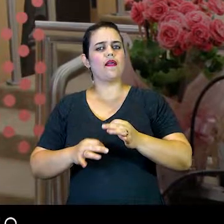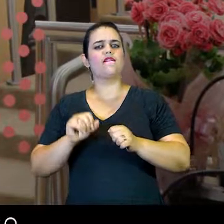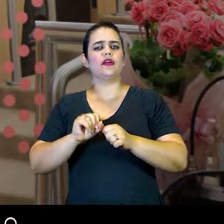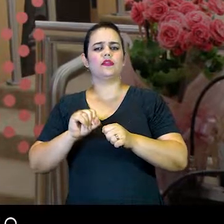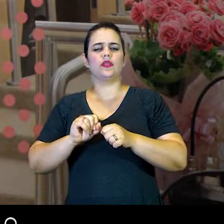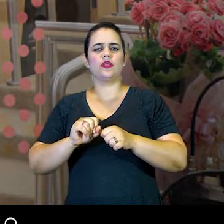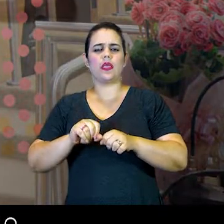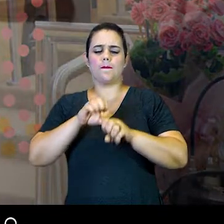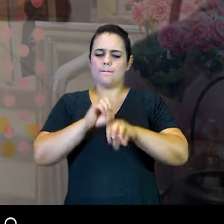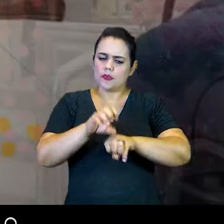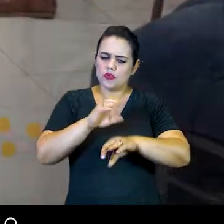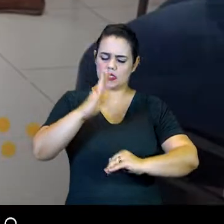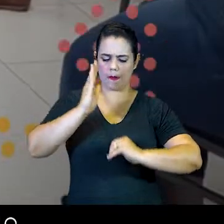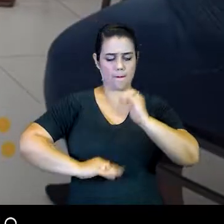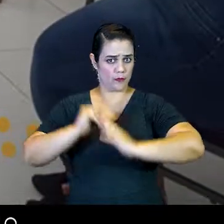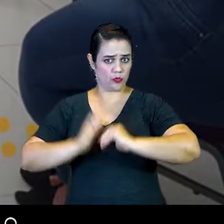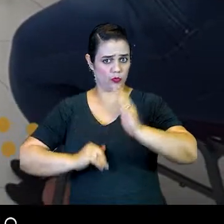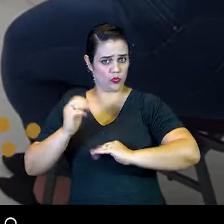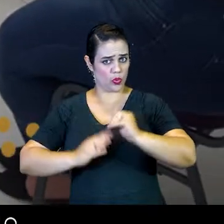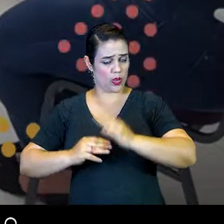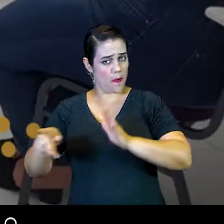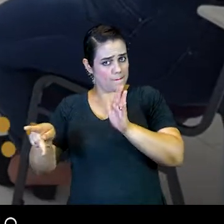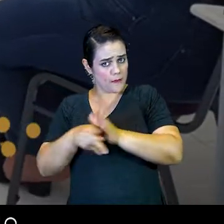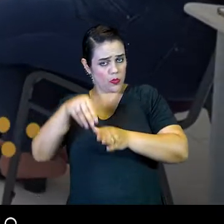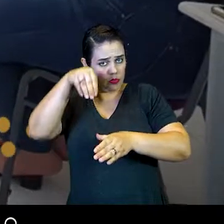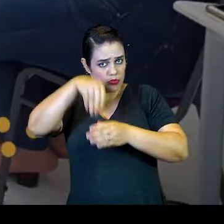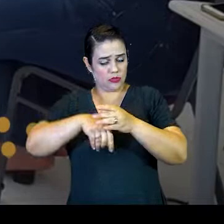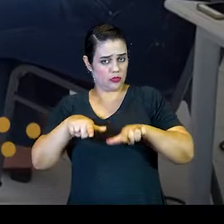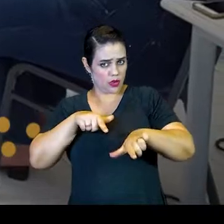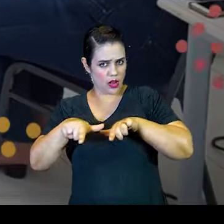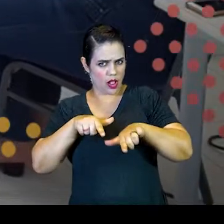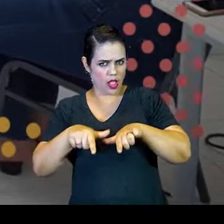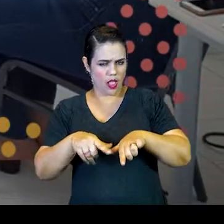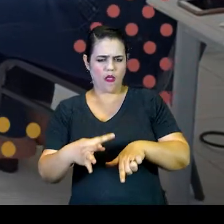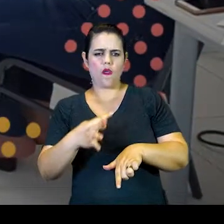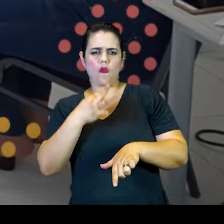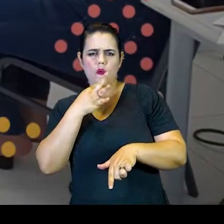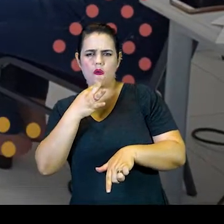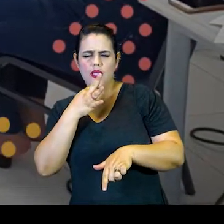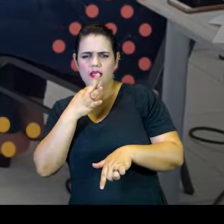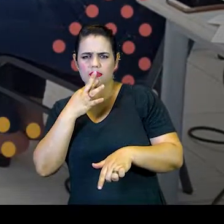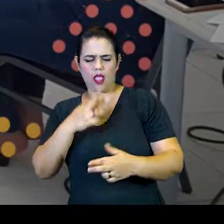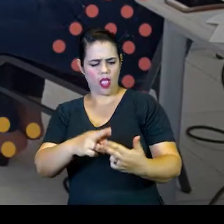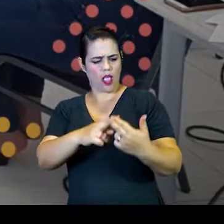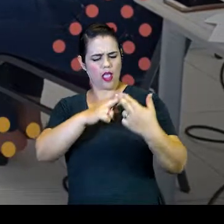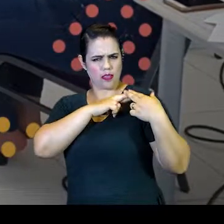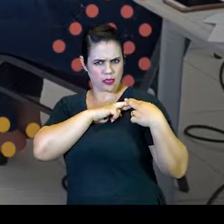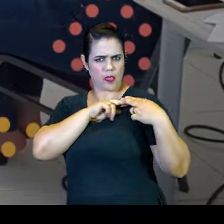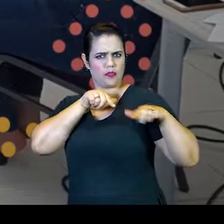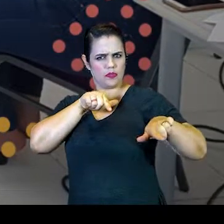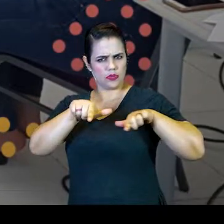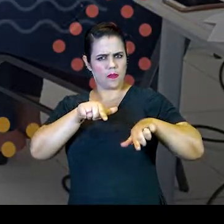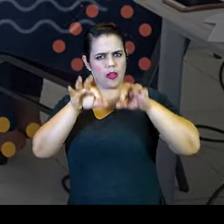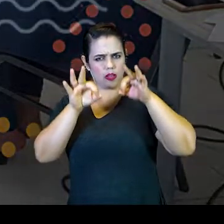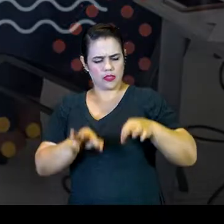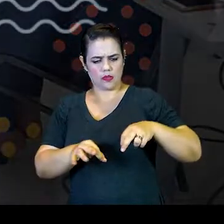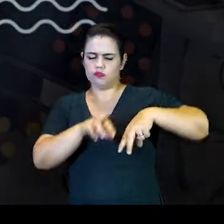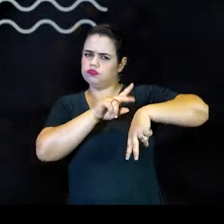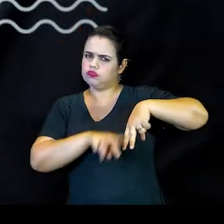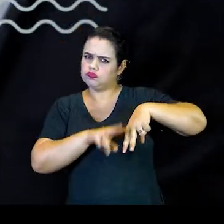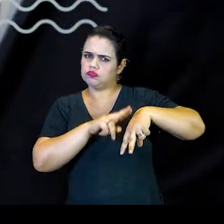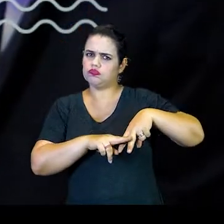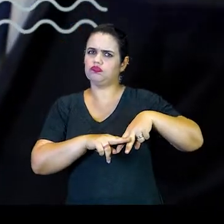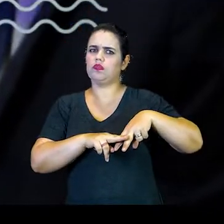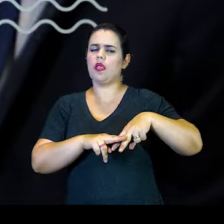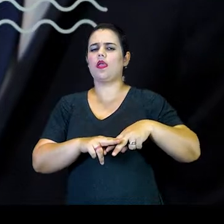para que os seus servidores atuem com conhecimento, com perspectiva de gênero e respeito à causa. A